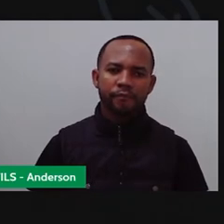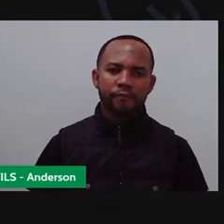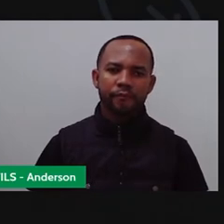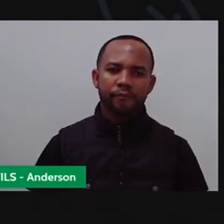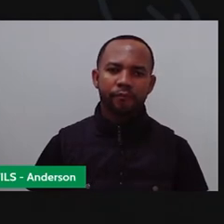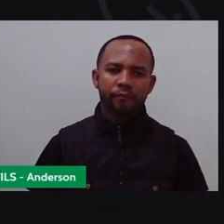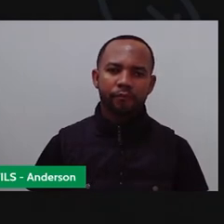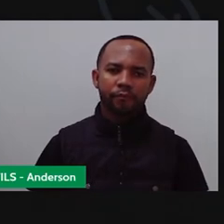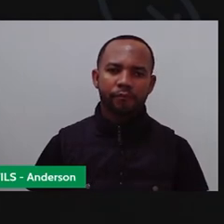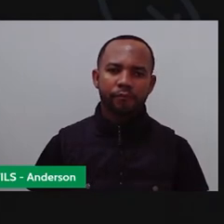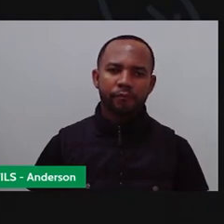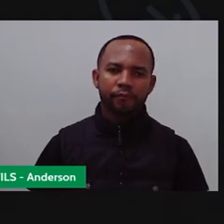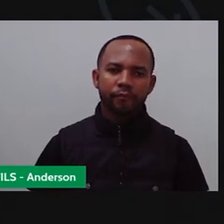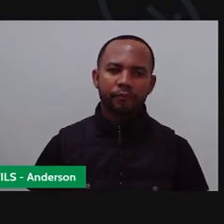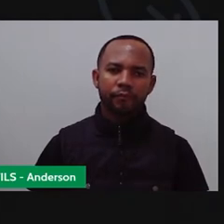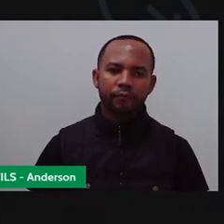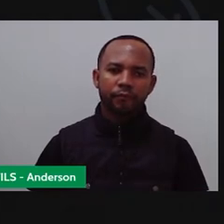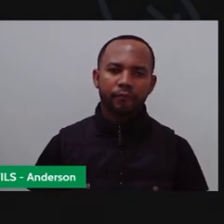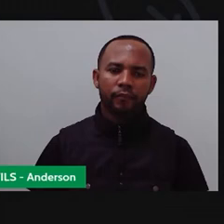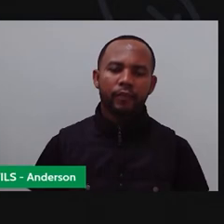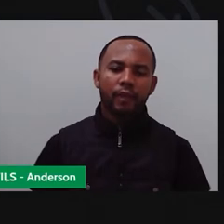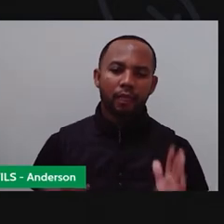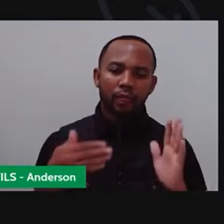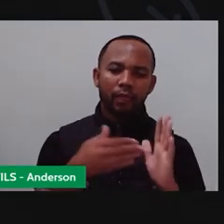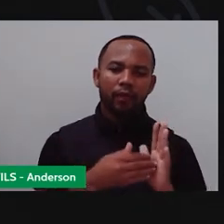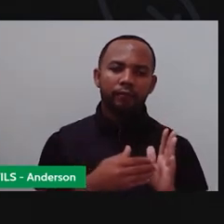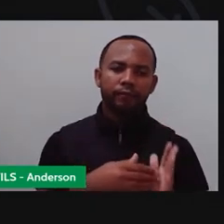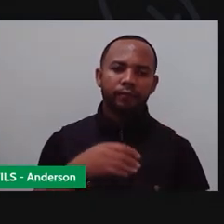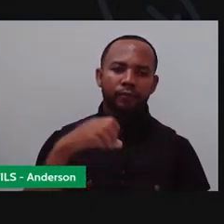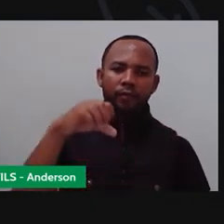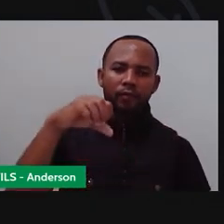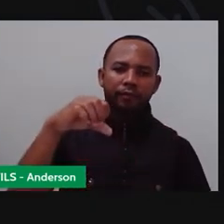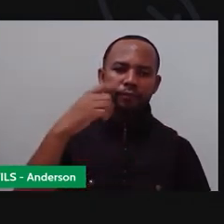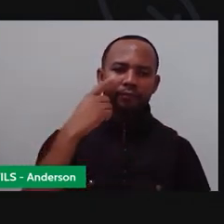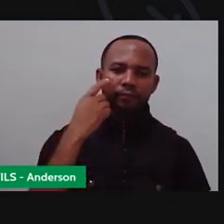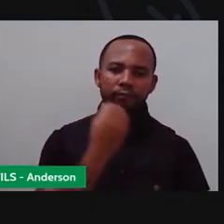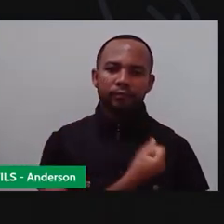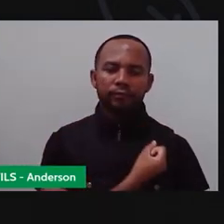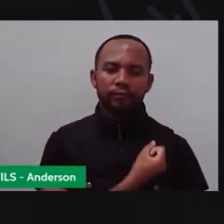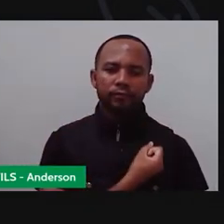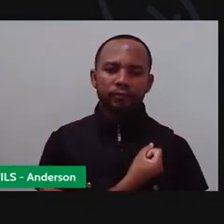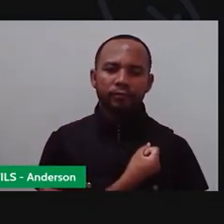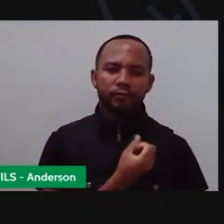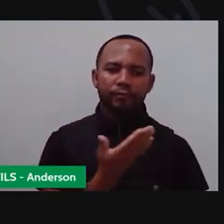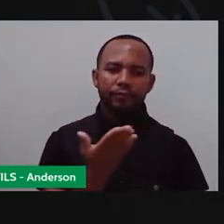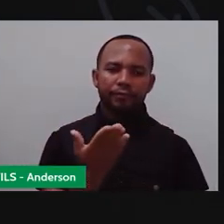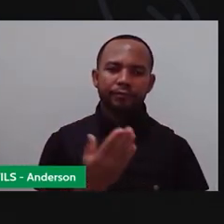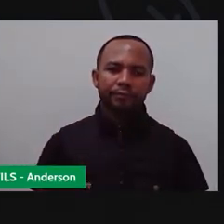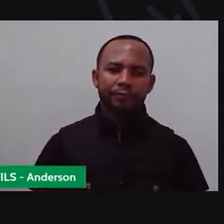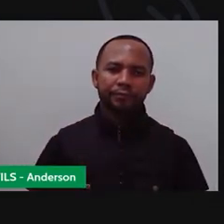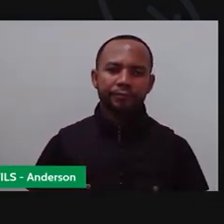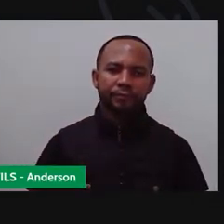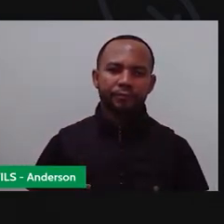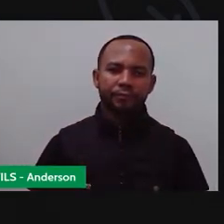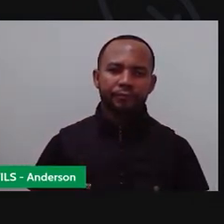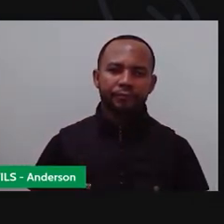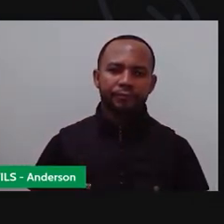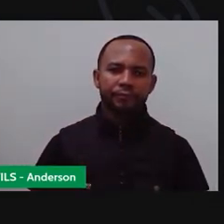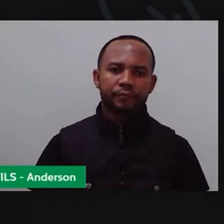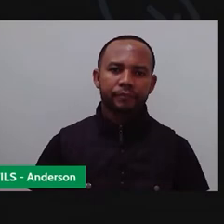E vai até chegar no 9. E aí a vai colocar os numerais. A gente coloca pro lado de cá, pra não atrapalhar, ó.